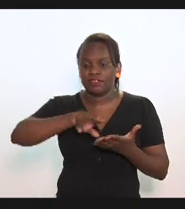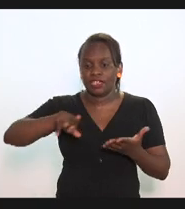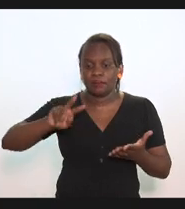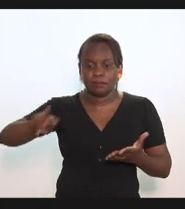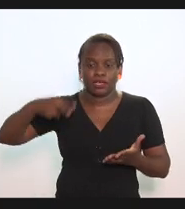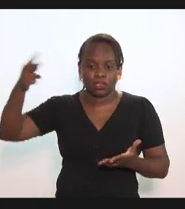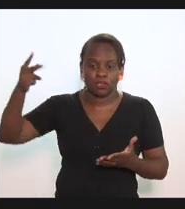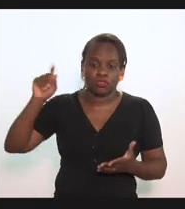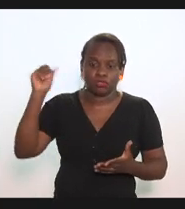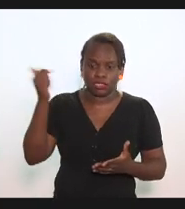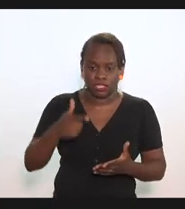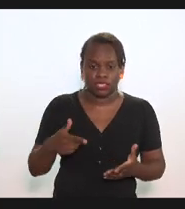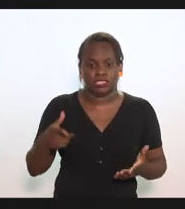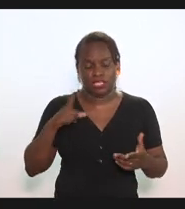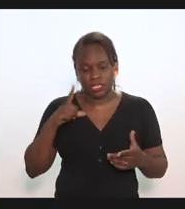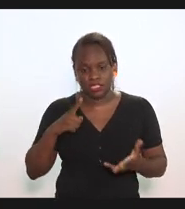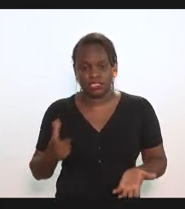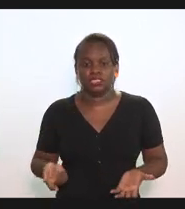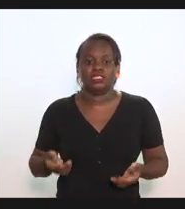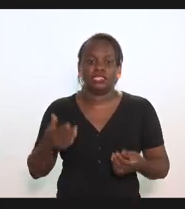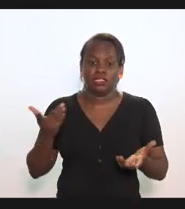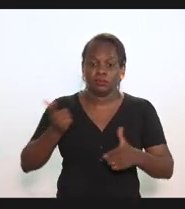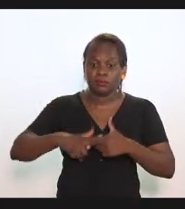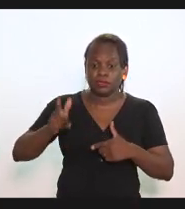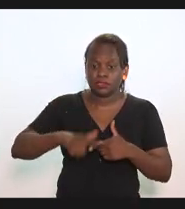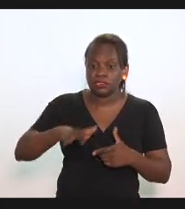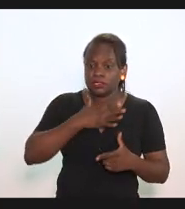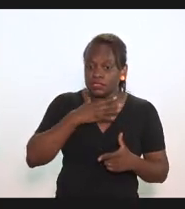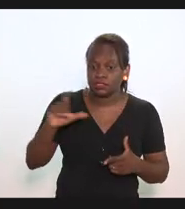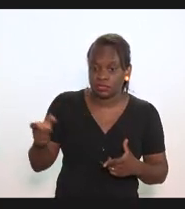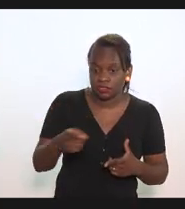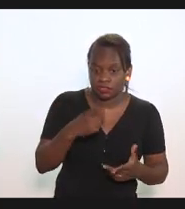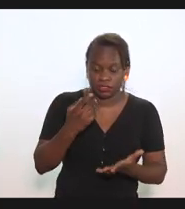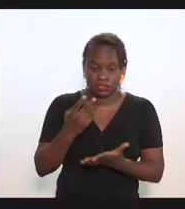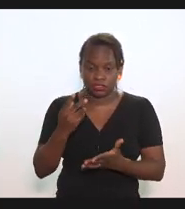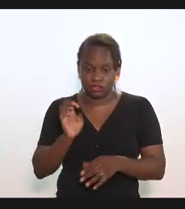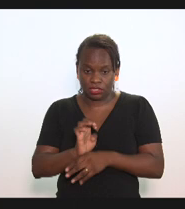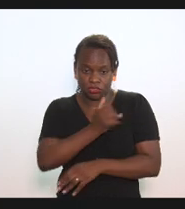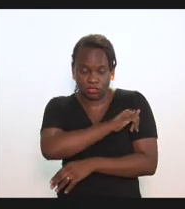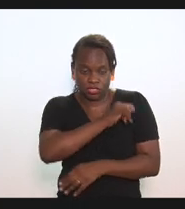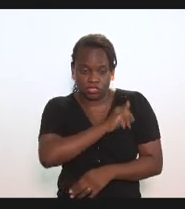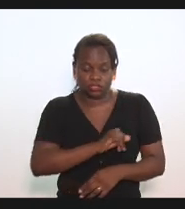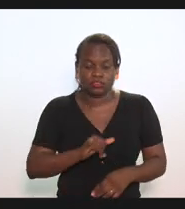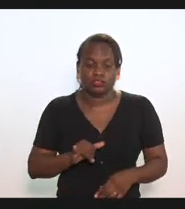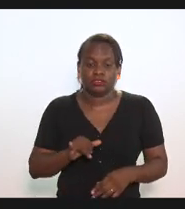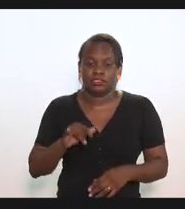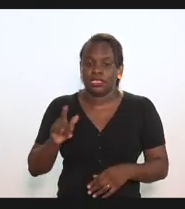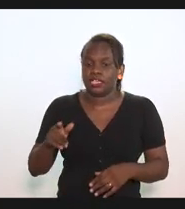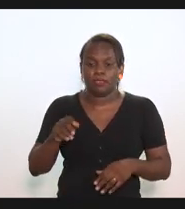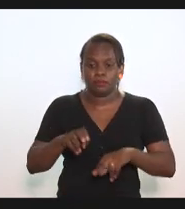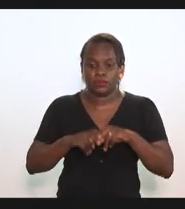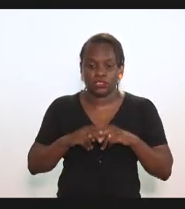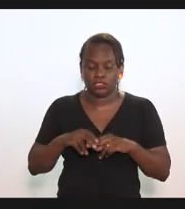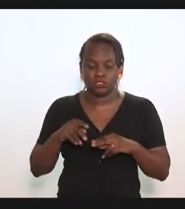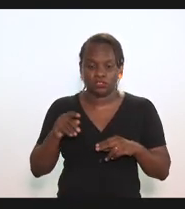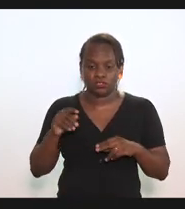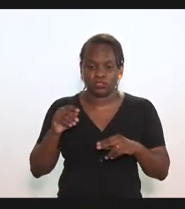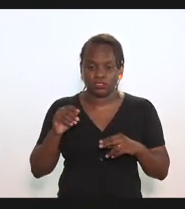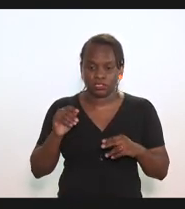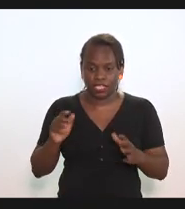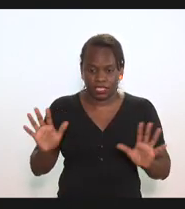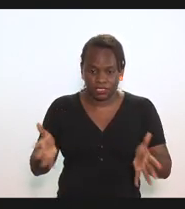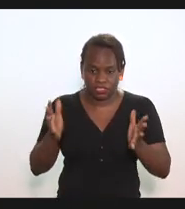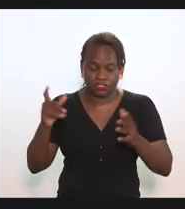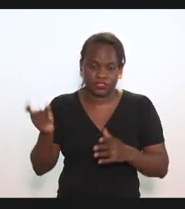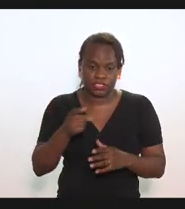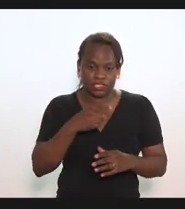do que de fato ocorre quer dizer a crise fiscal do estado do Rio de Janeiro ela não deriva centralmente nos incentivos